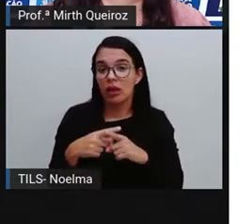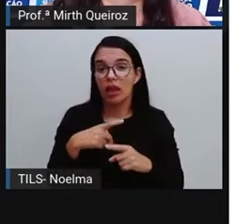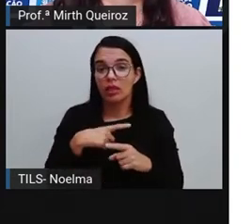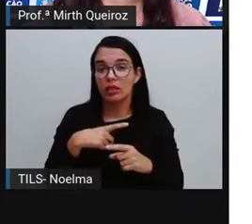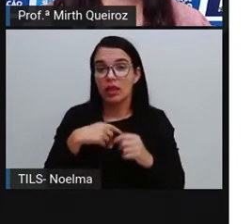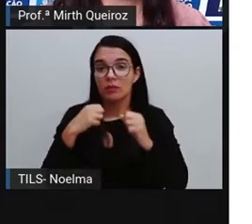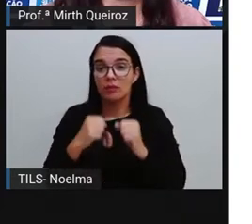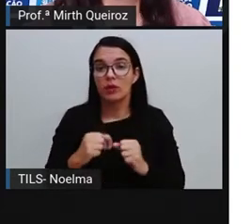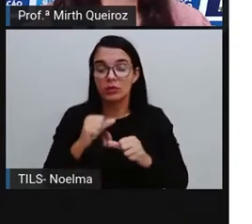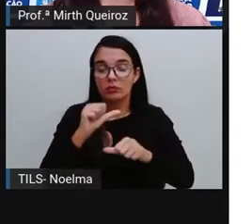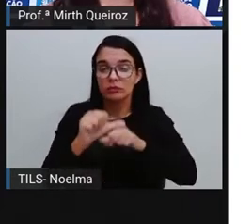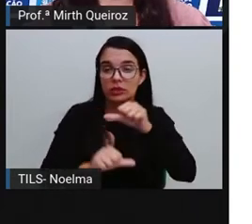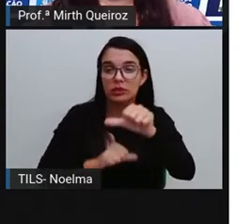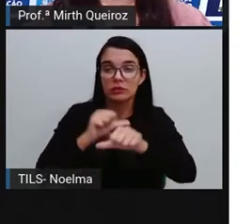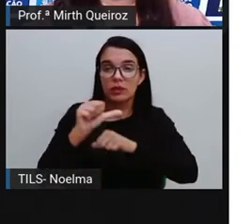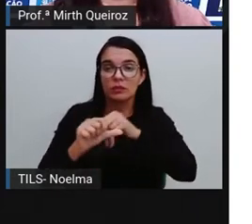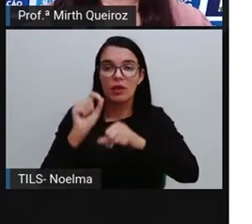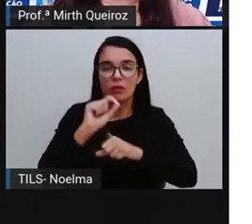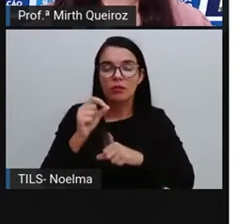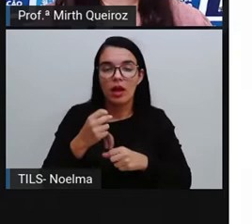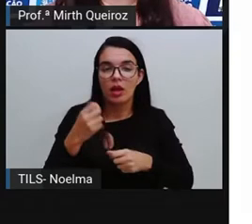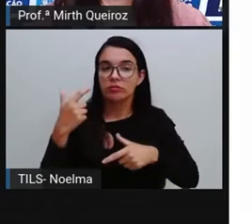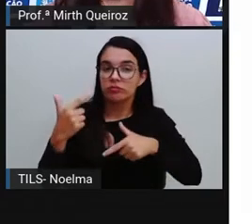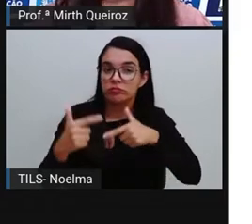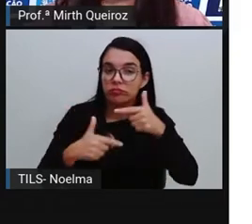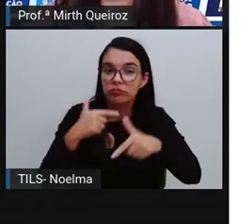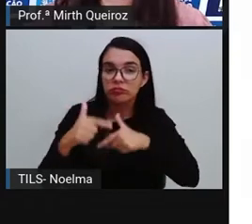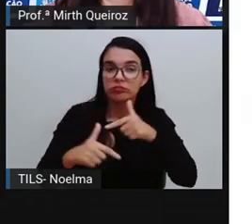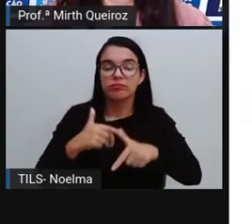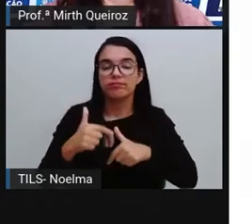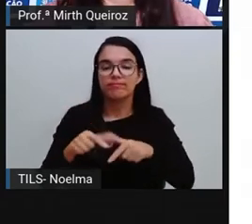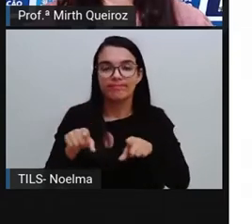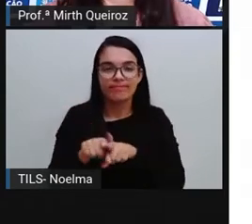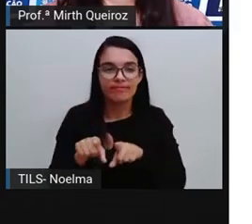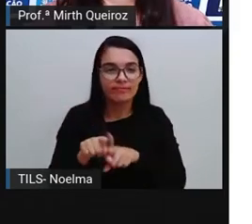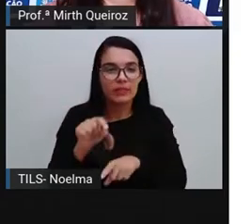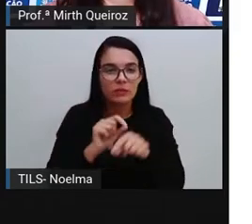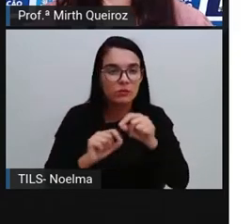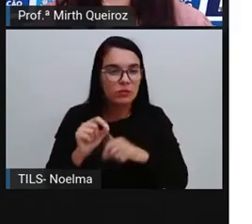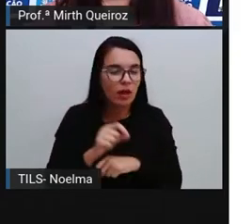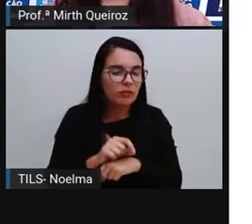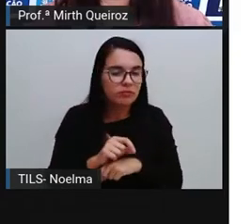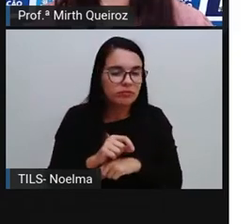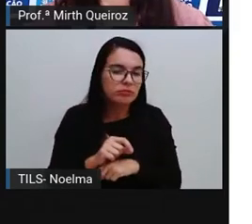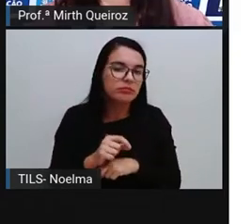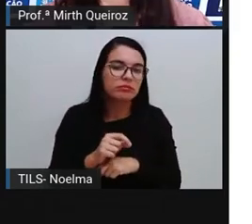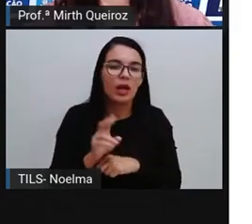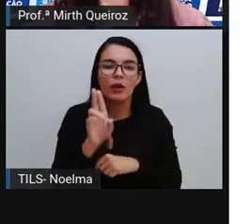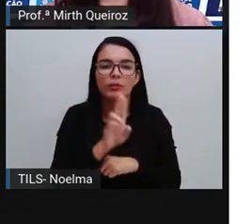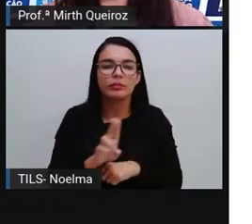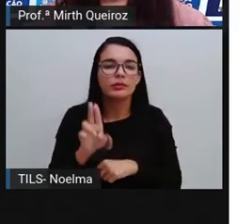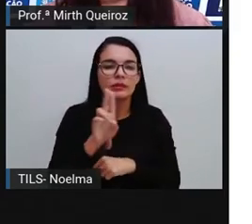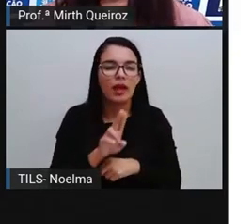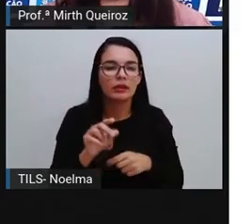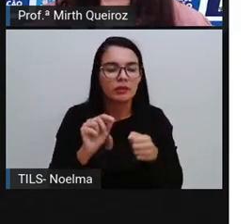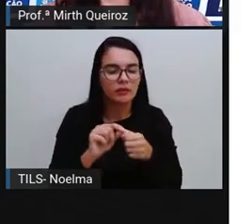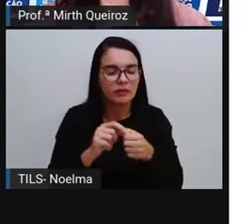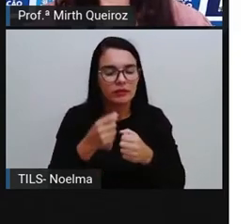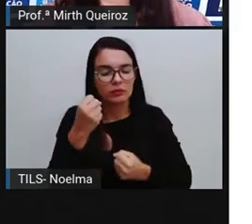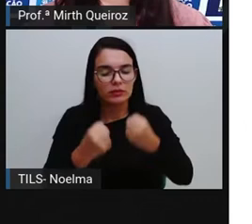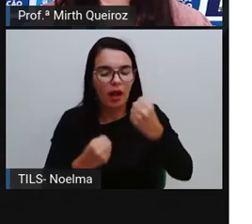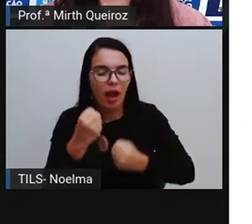realização de inúmeras atividades. Inclusive, ele é utilizado para os nossos